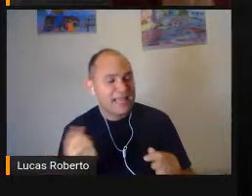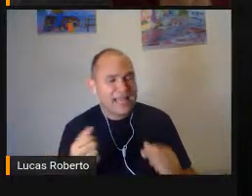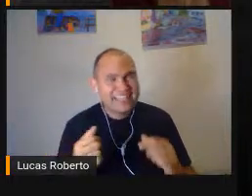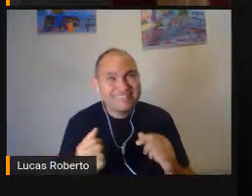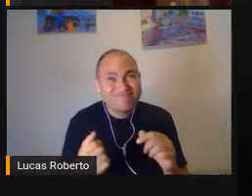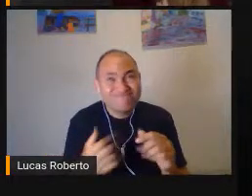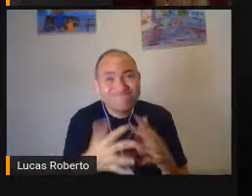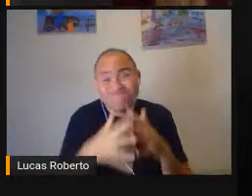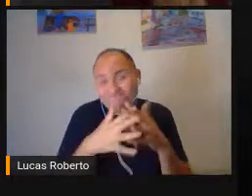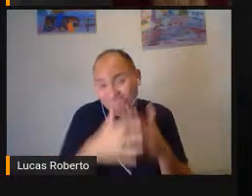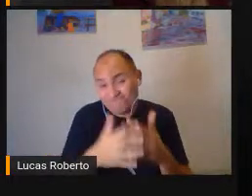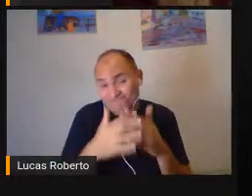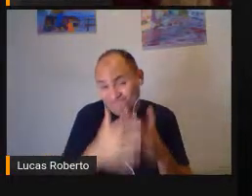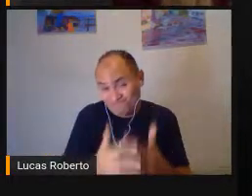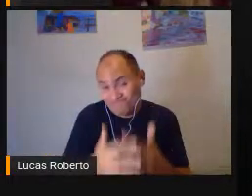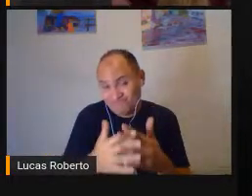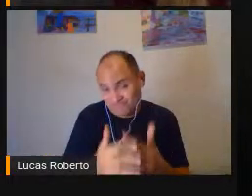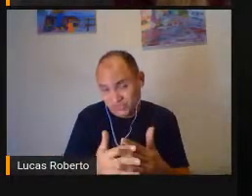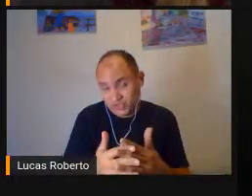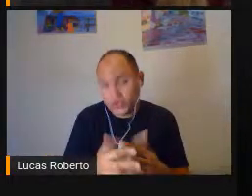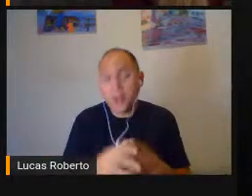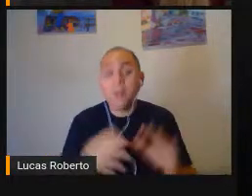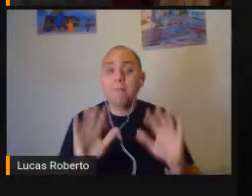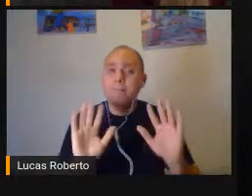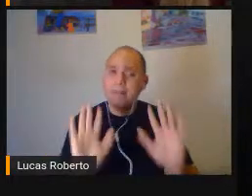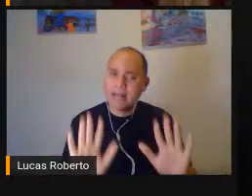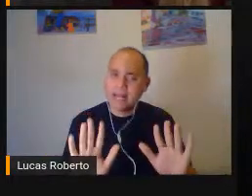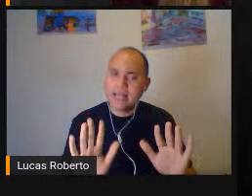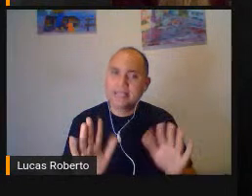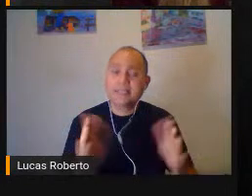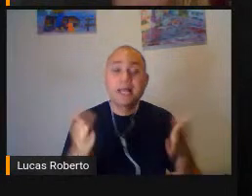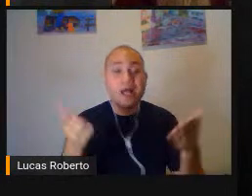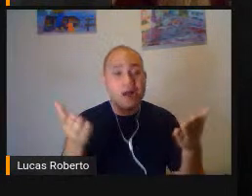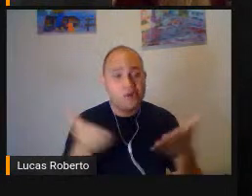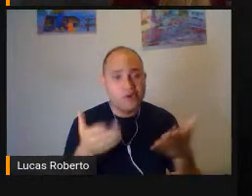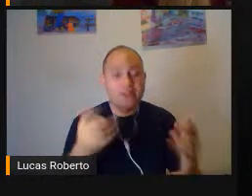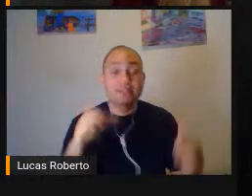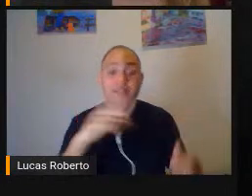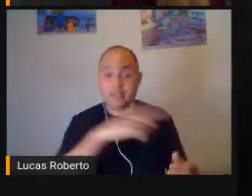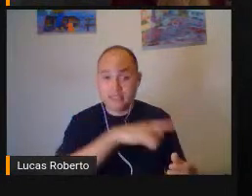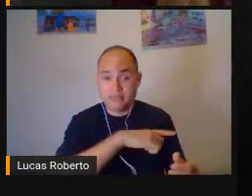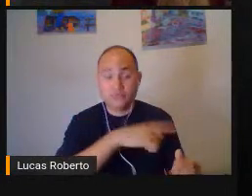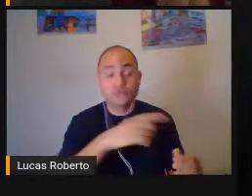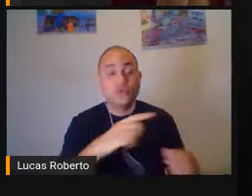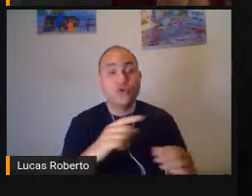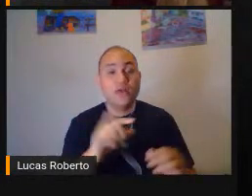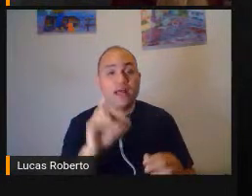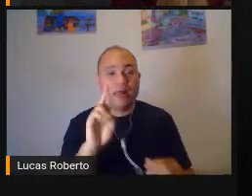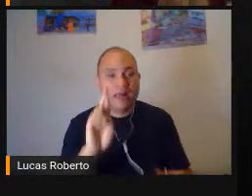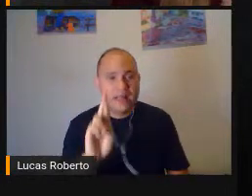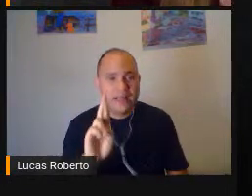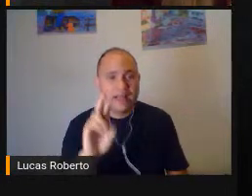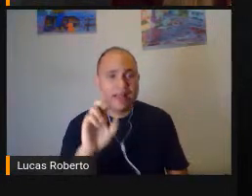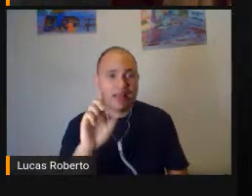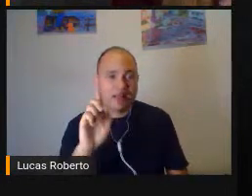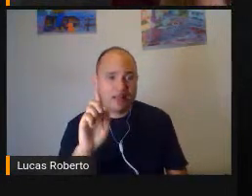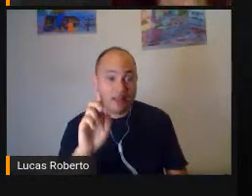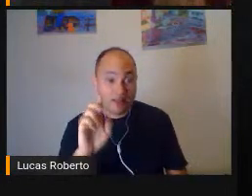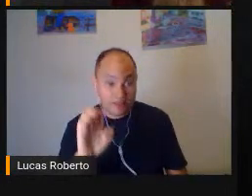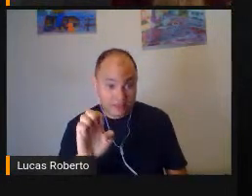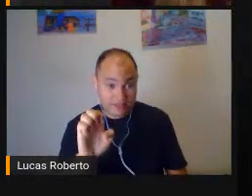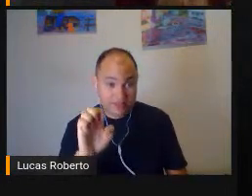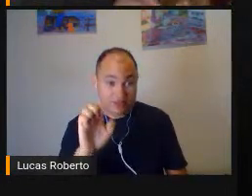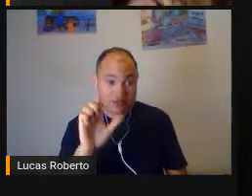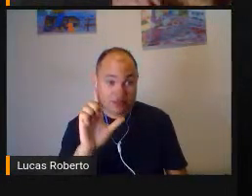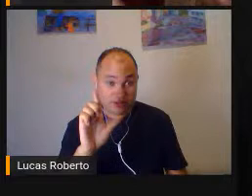folha Para ler em alto relevo Agora a gente já tem A reglete positiva Que possibilita Que a escrita Seja feita Da esquerda